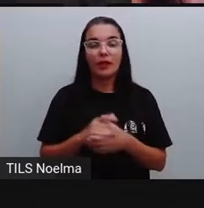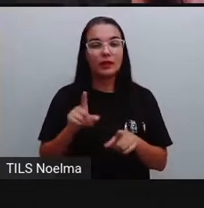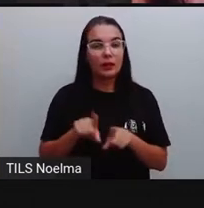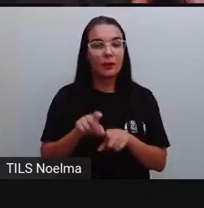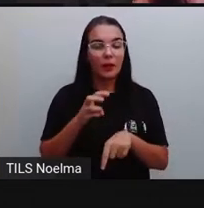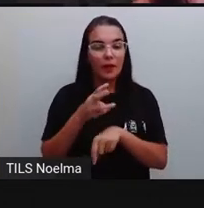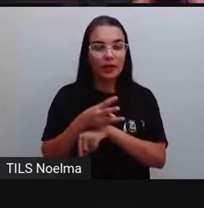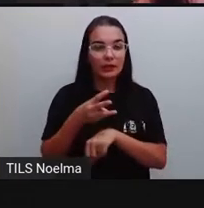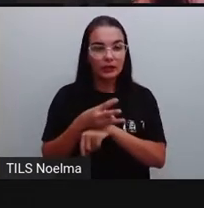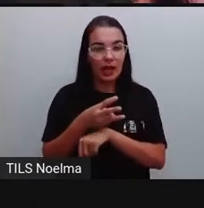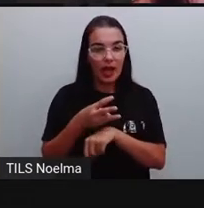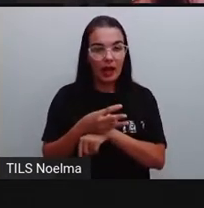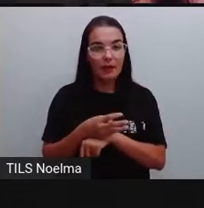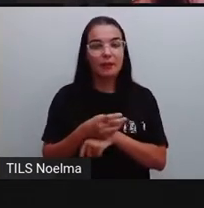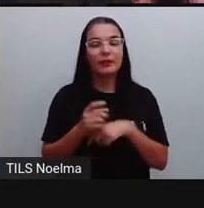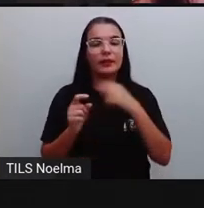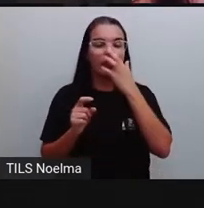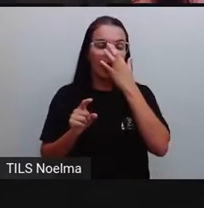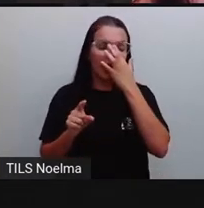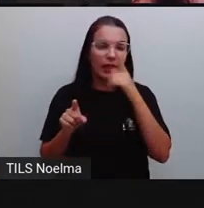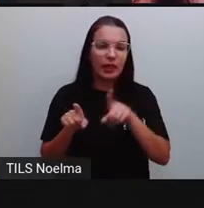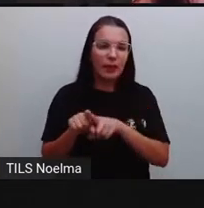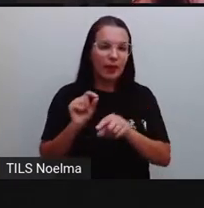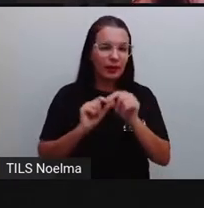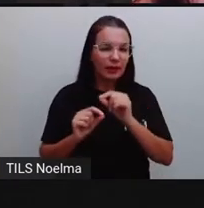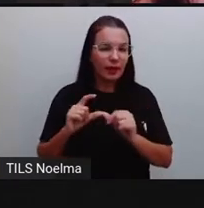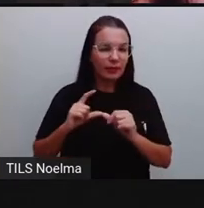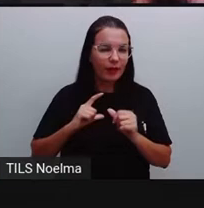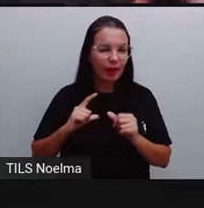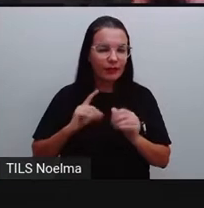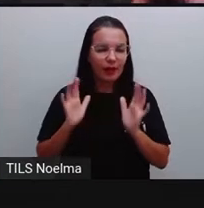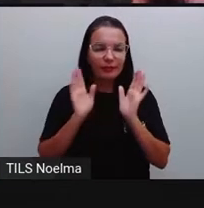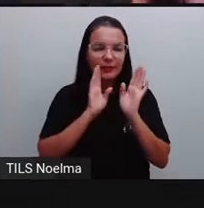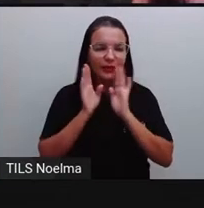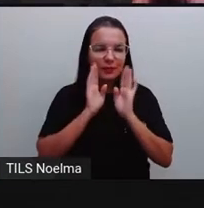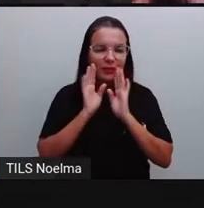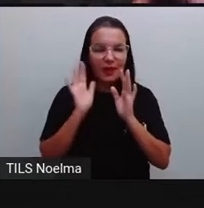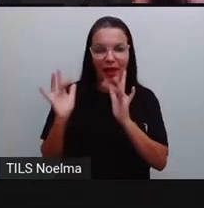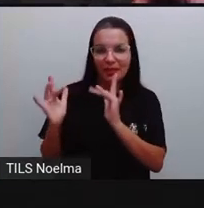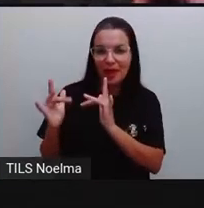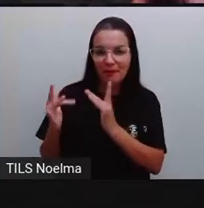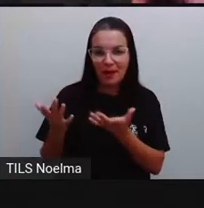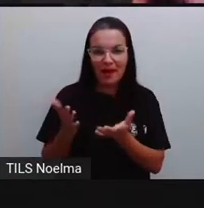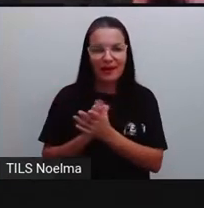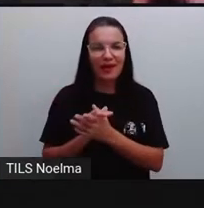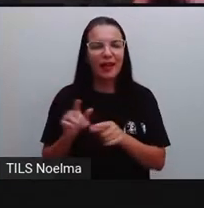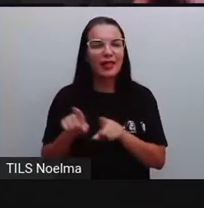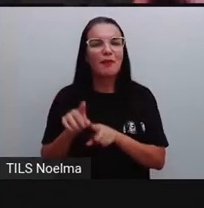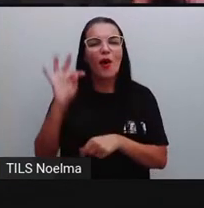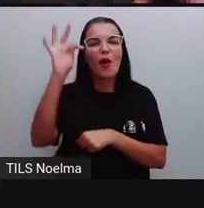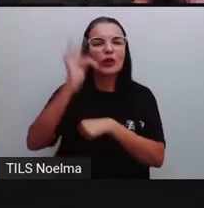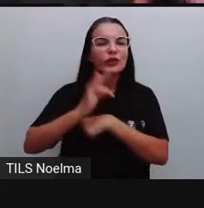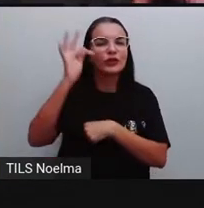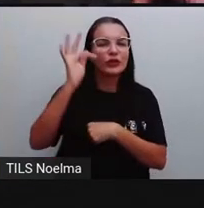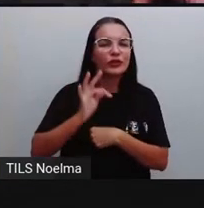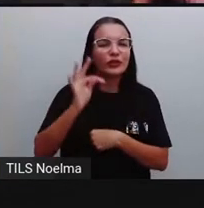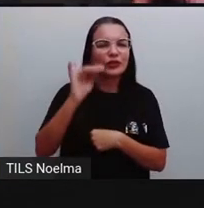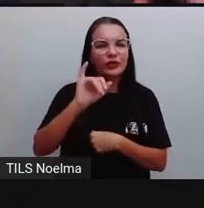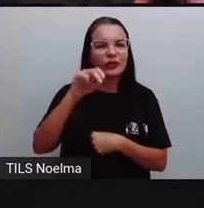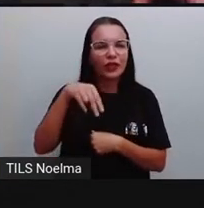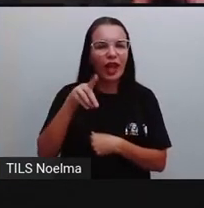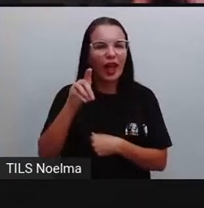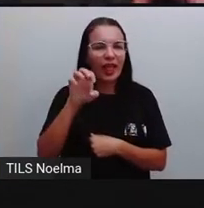WhatsApp. No próprio Facebook também já tem um aplicativo de namoro. O Tinder, né? É um tipo de aplicativo de